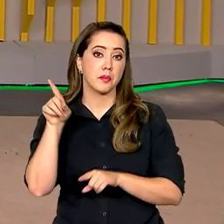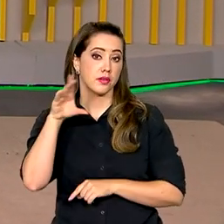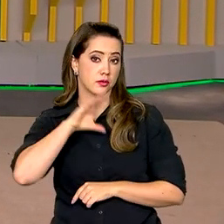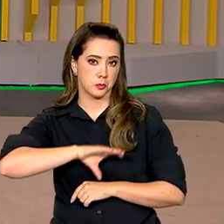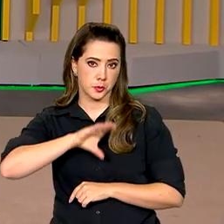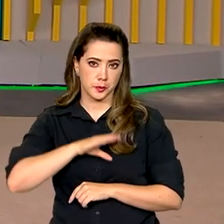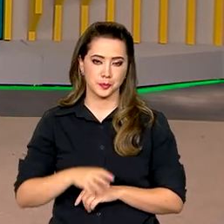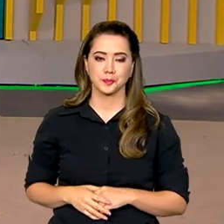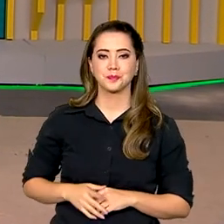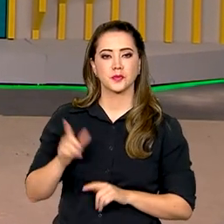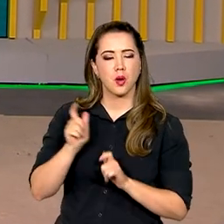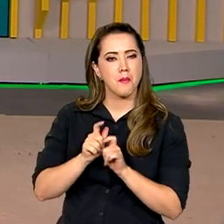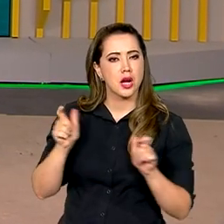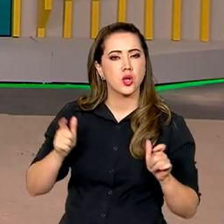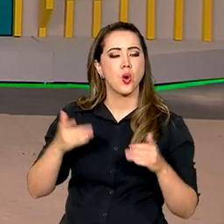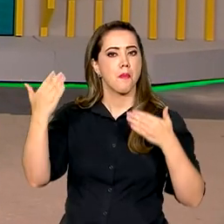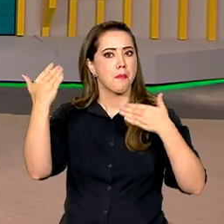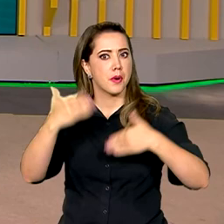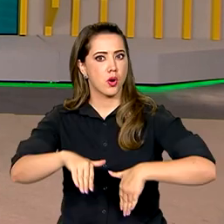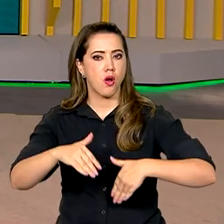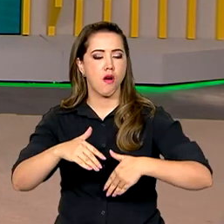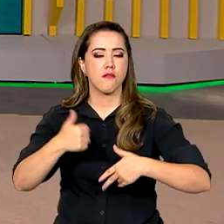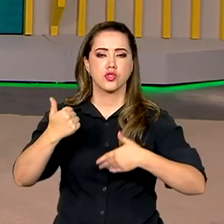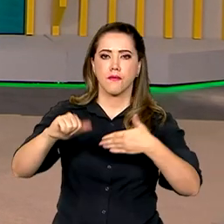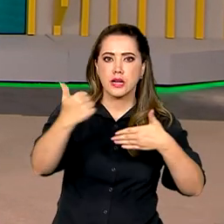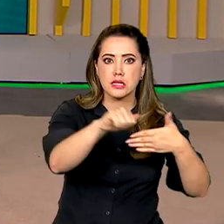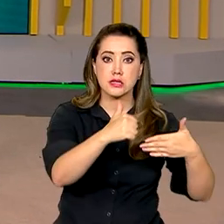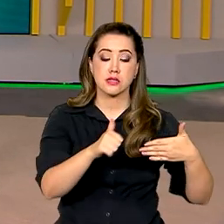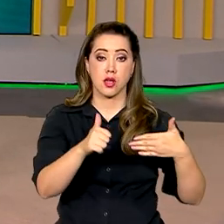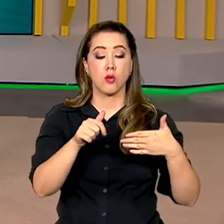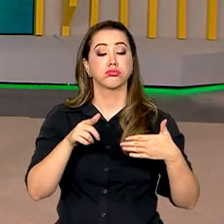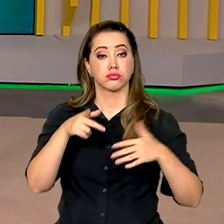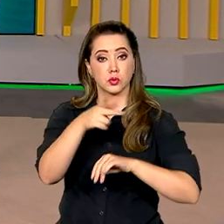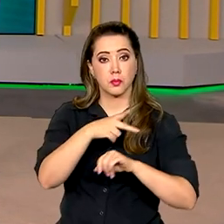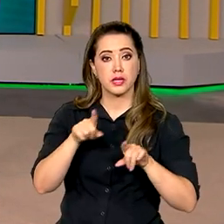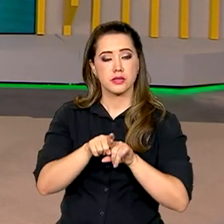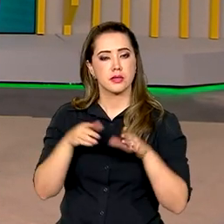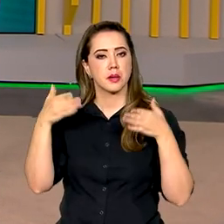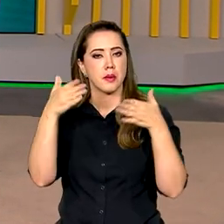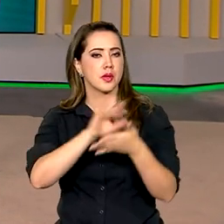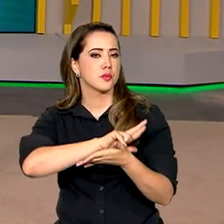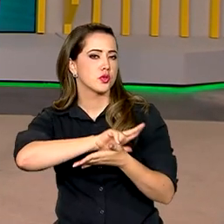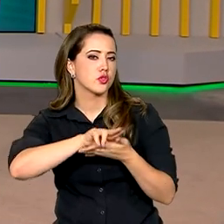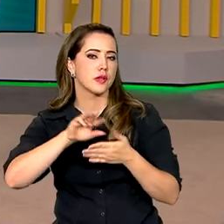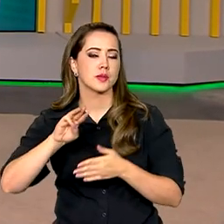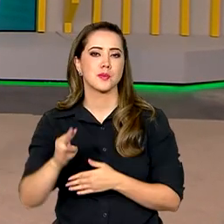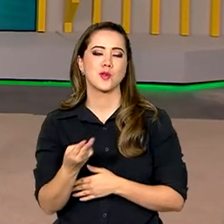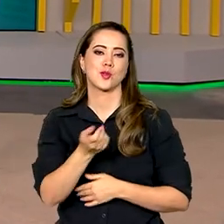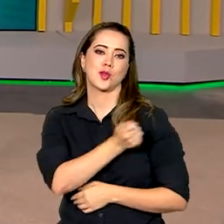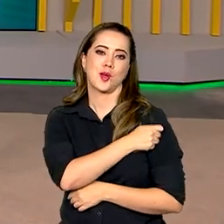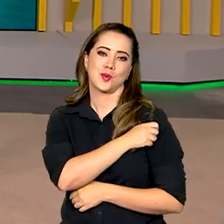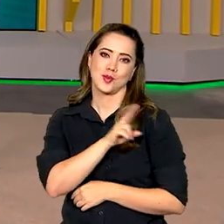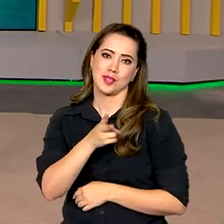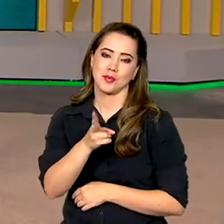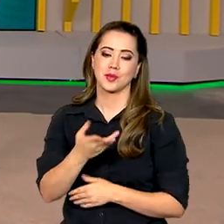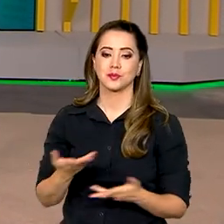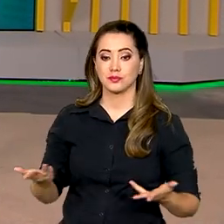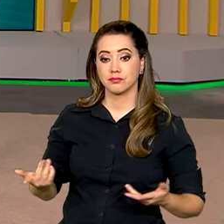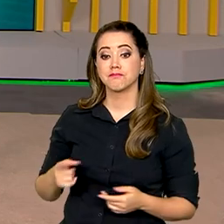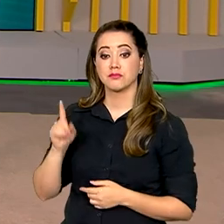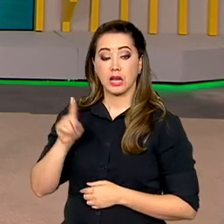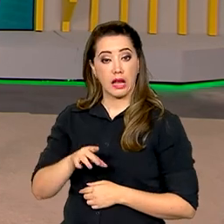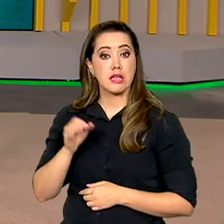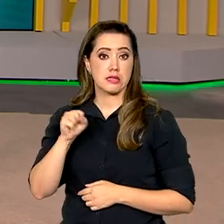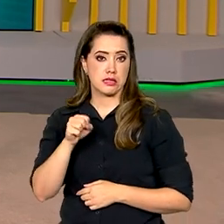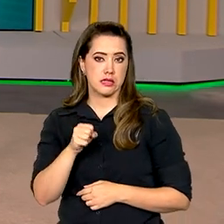de Portugal. É o maior processo seletivo do país e conta com a participação de milhões de estudantes a cada edição, não é? É, Roberto.